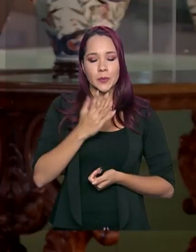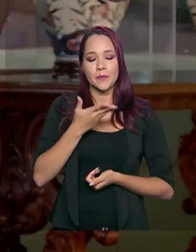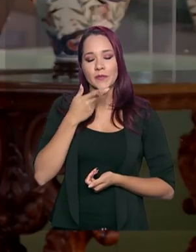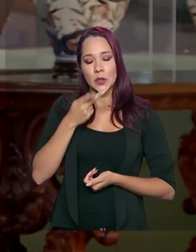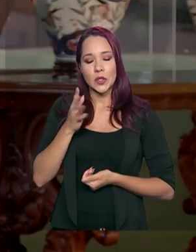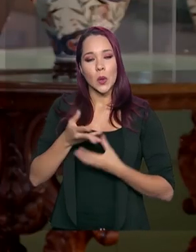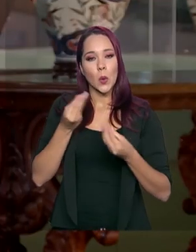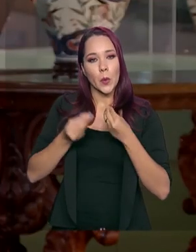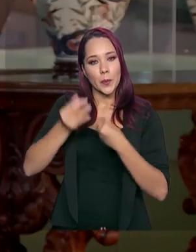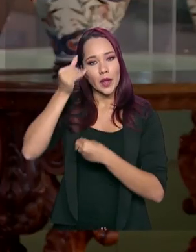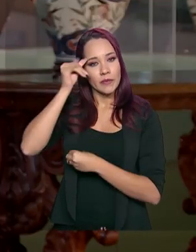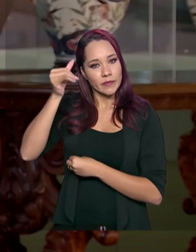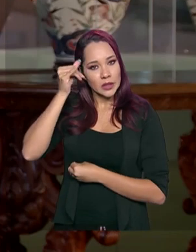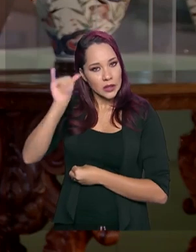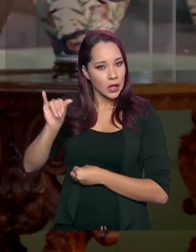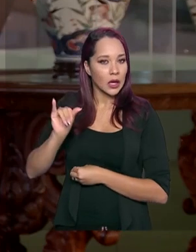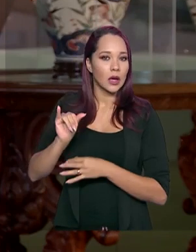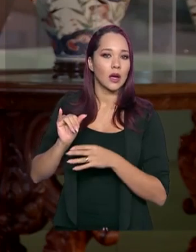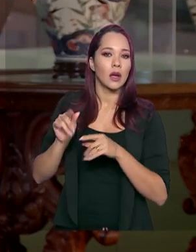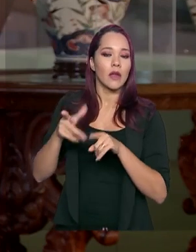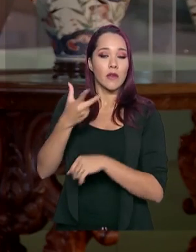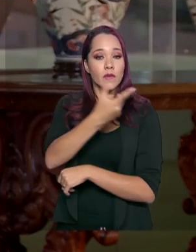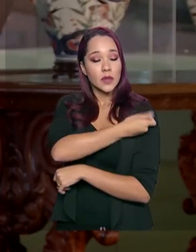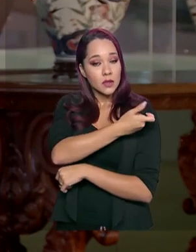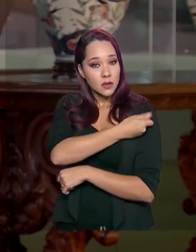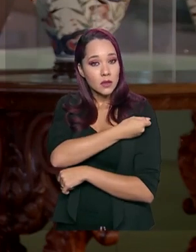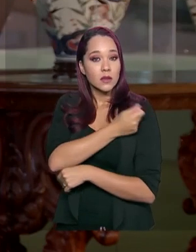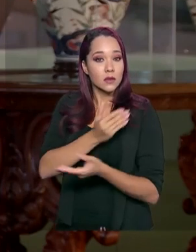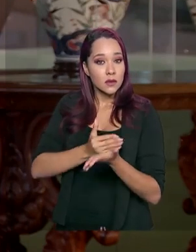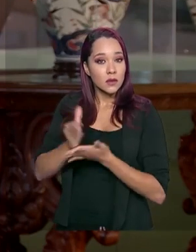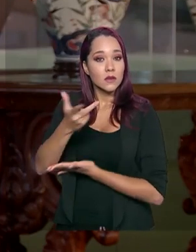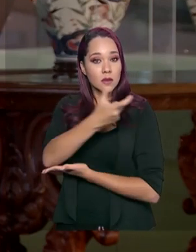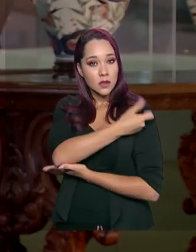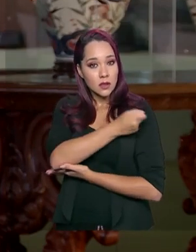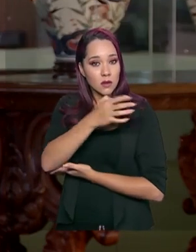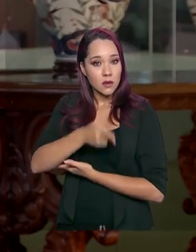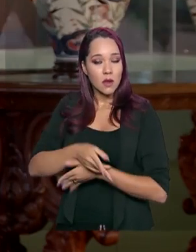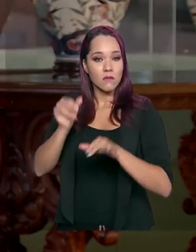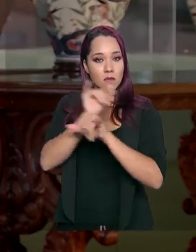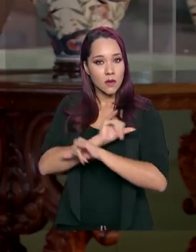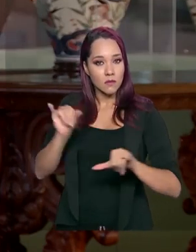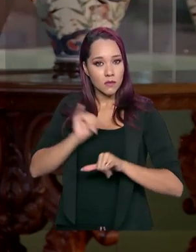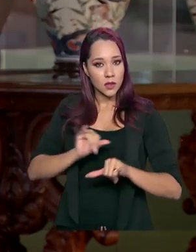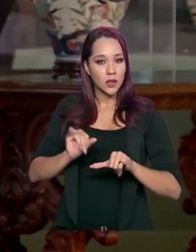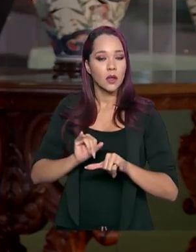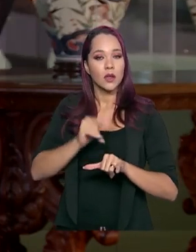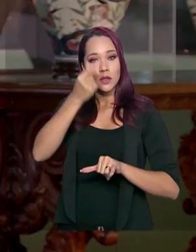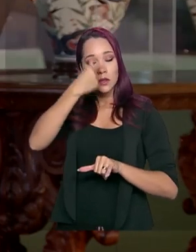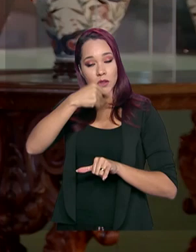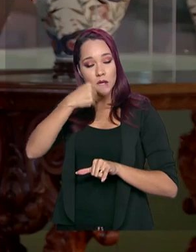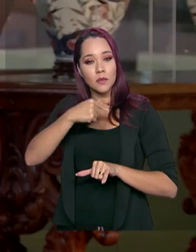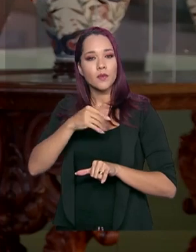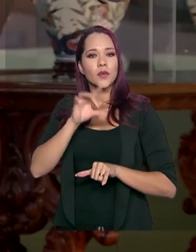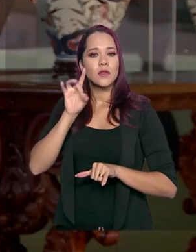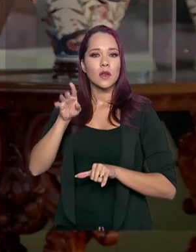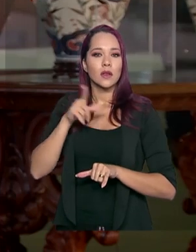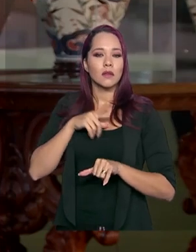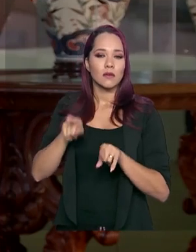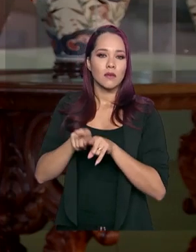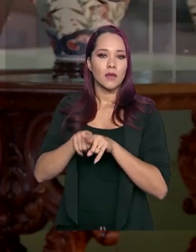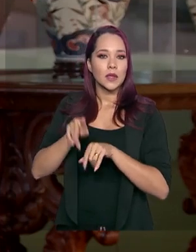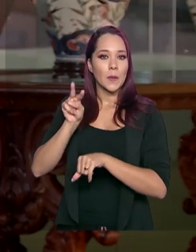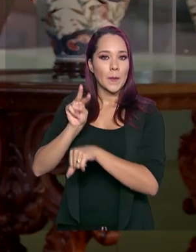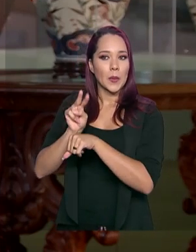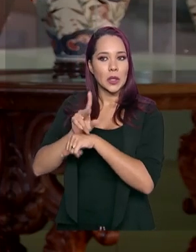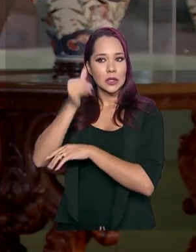prevenção, a vacinação, o início da vacinação, da campanha contra a influenza, mas também tem essa prevenção